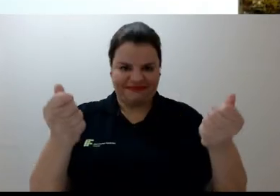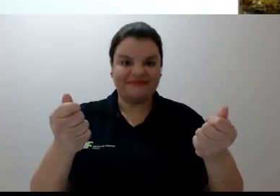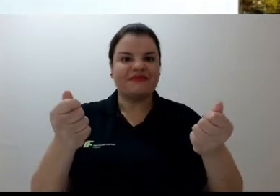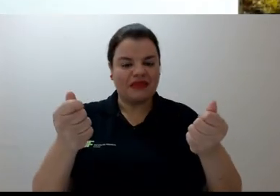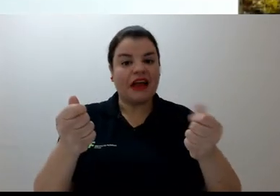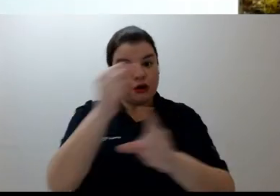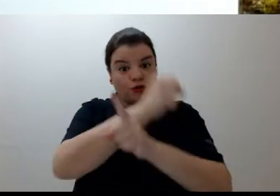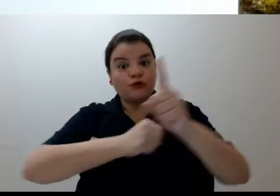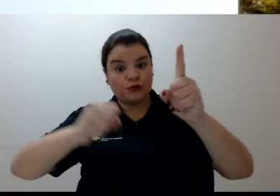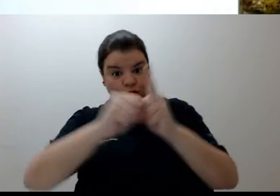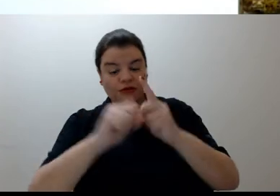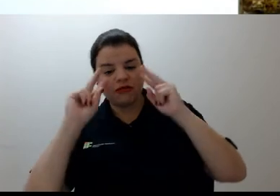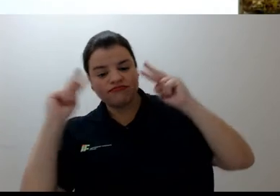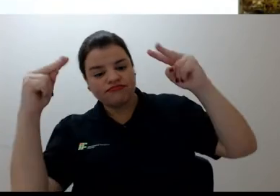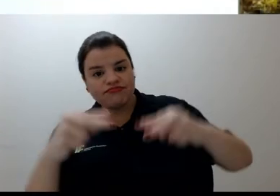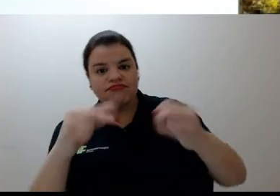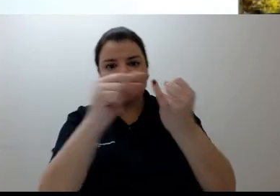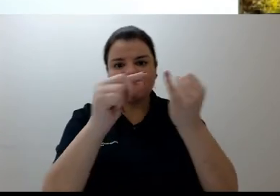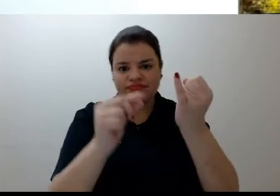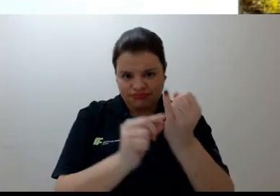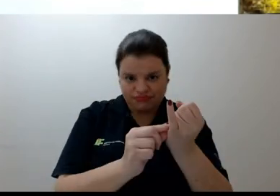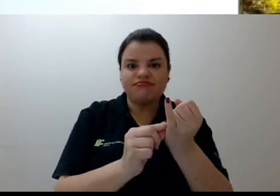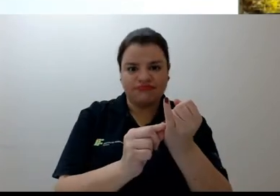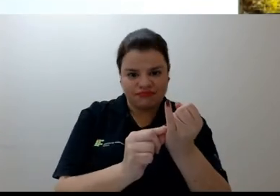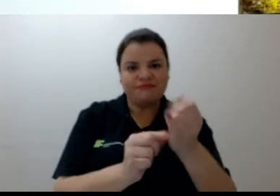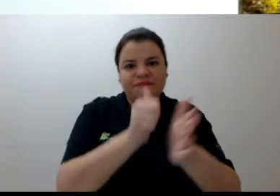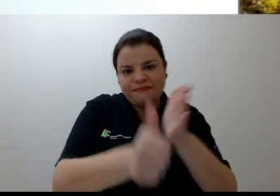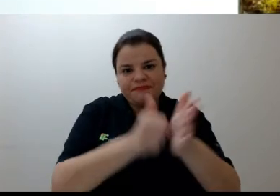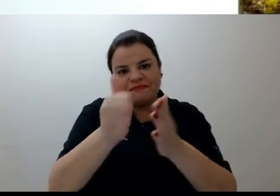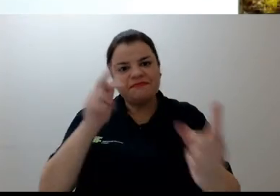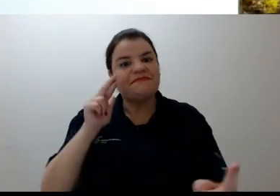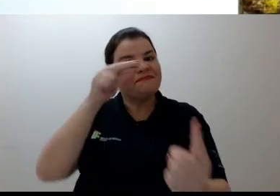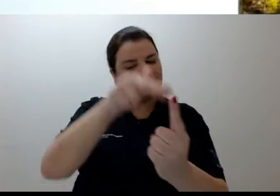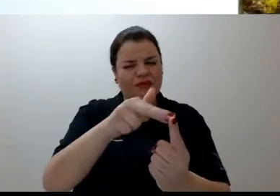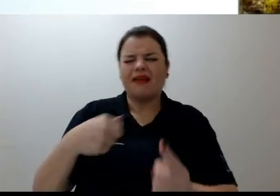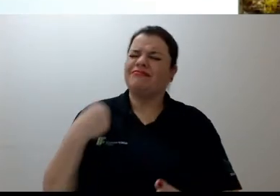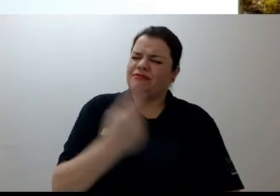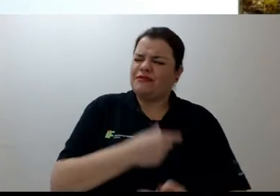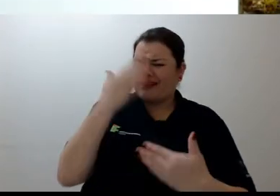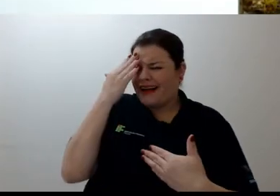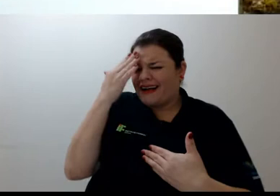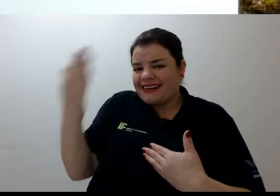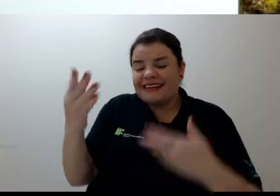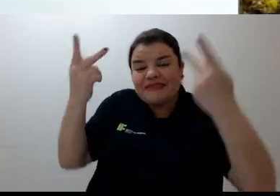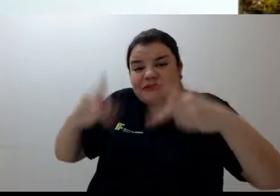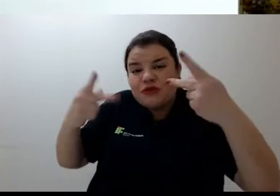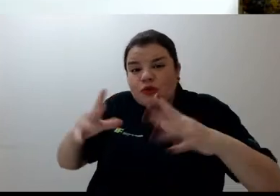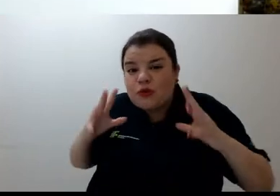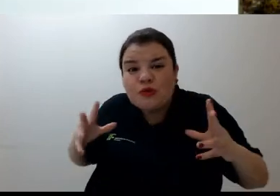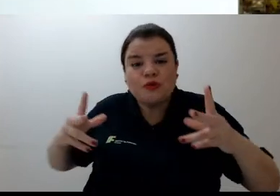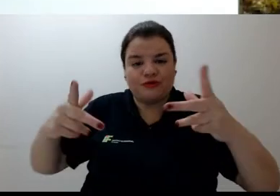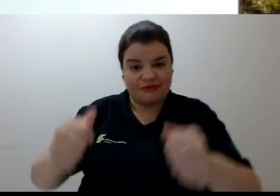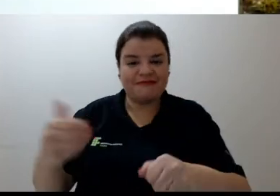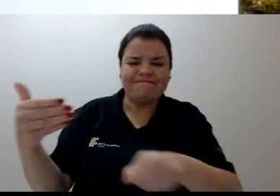qualidade, socialmente referenciada no litoral do Paraná. Deixamos aqui o agradecimento a todos e todas que